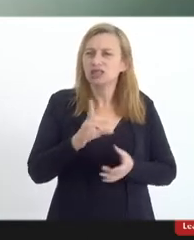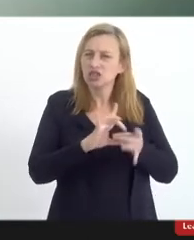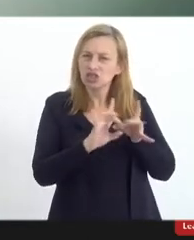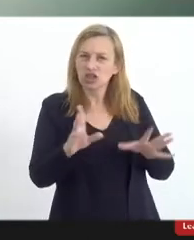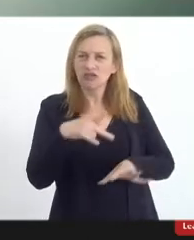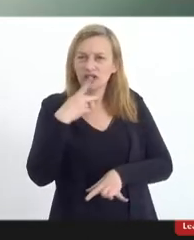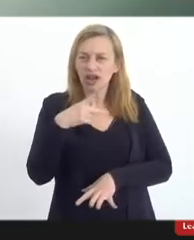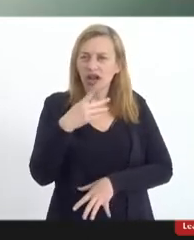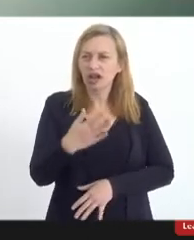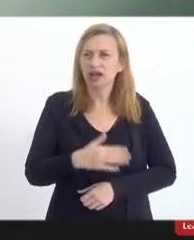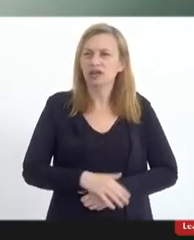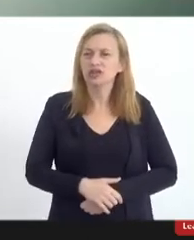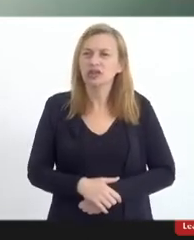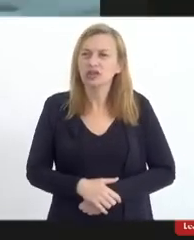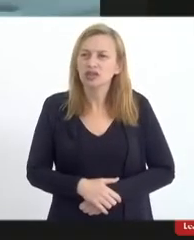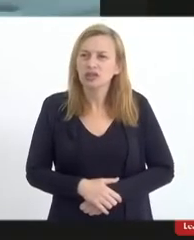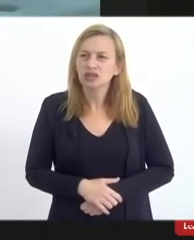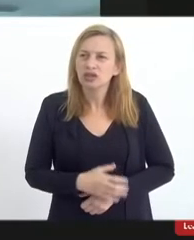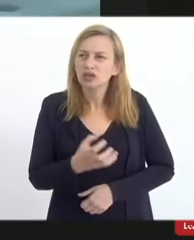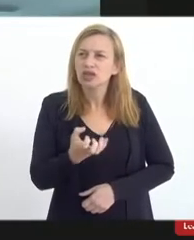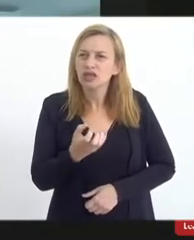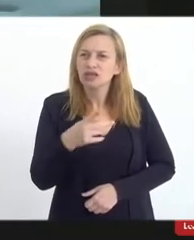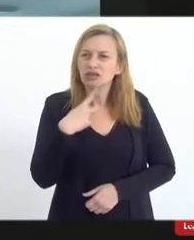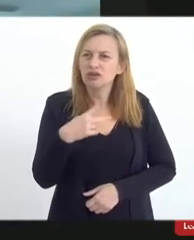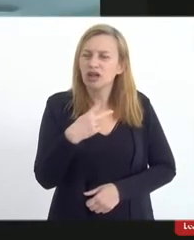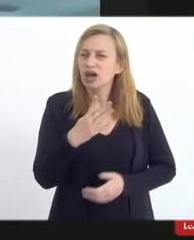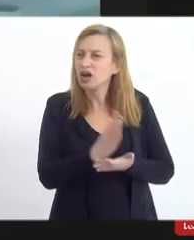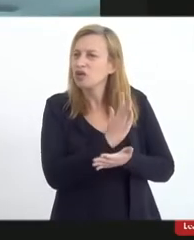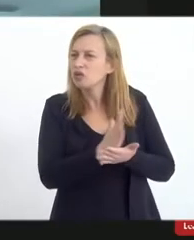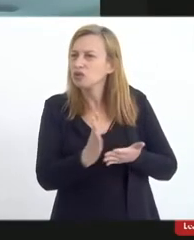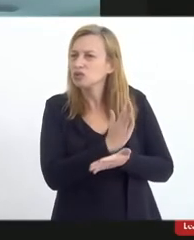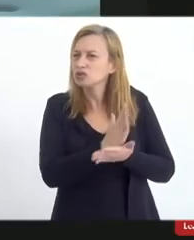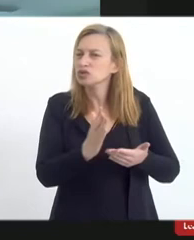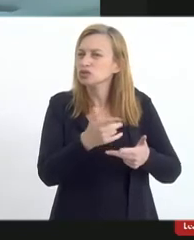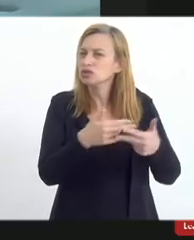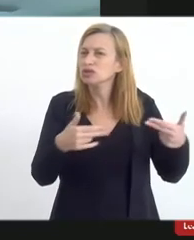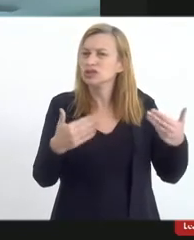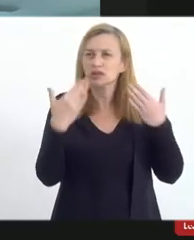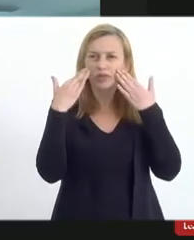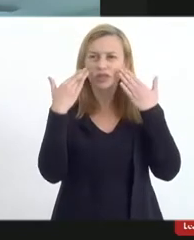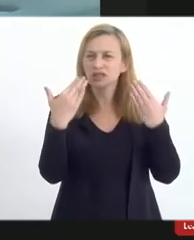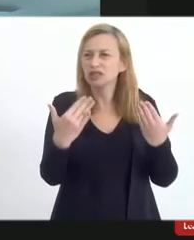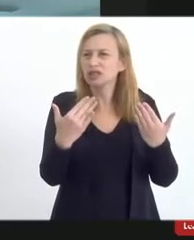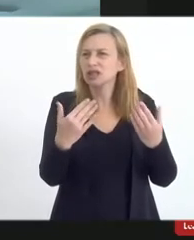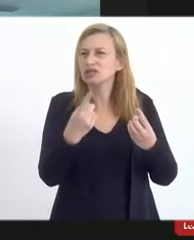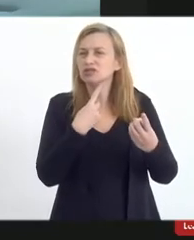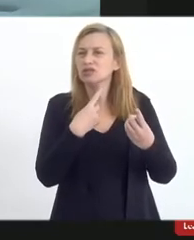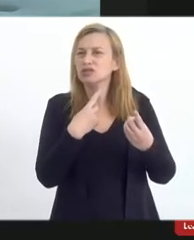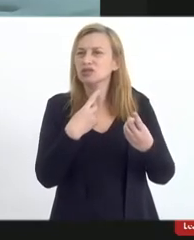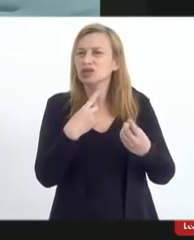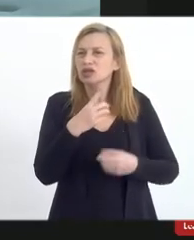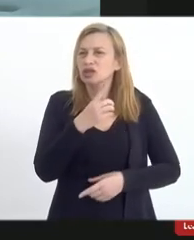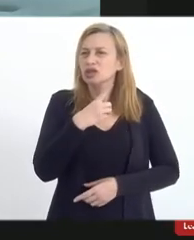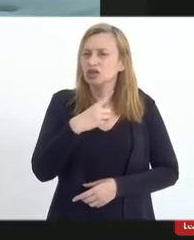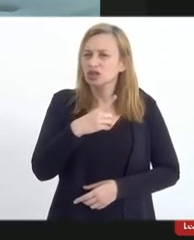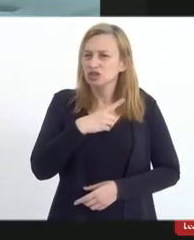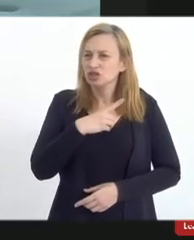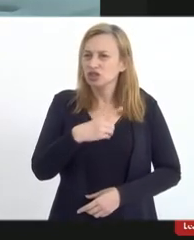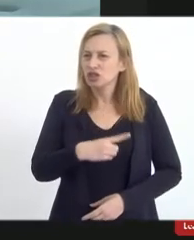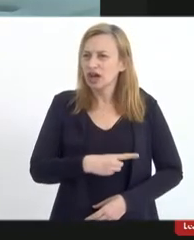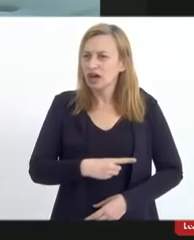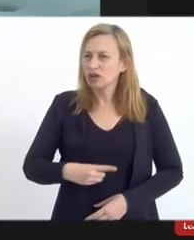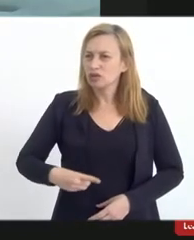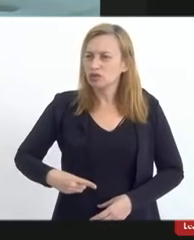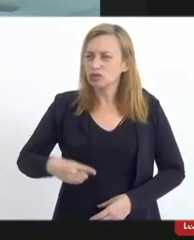queria resgatar algumas ponderações apresentadas, tanto pelo diácono Nelson Águia,